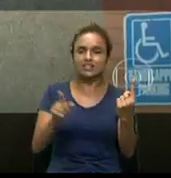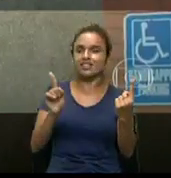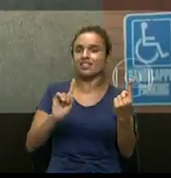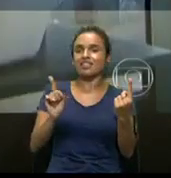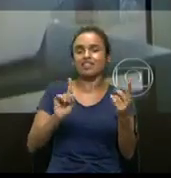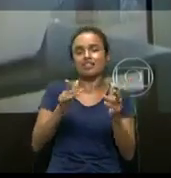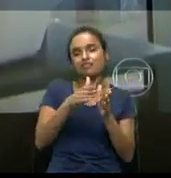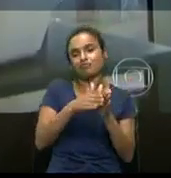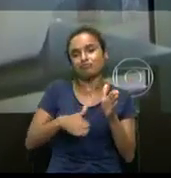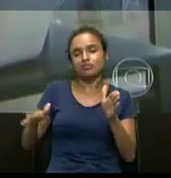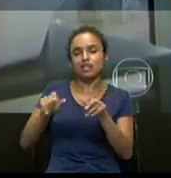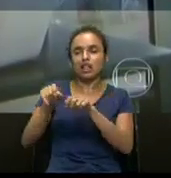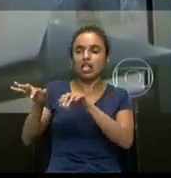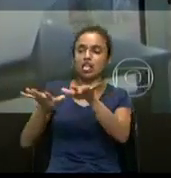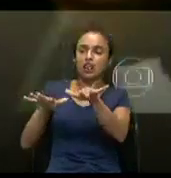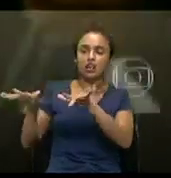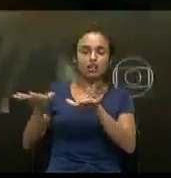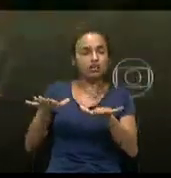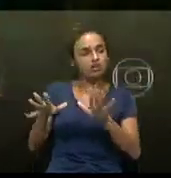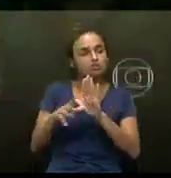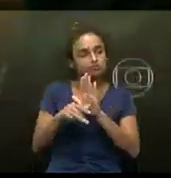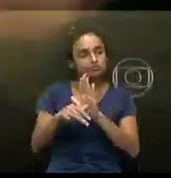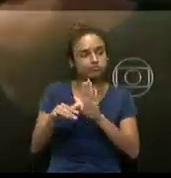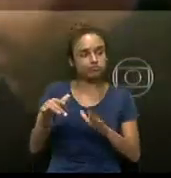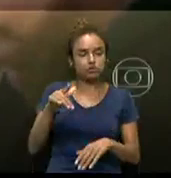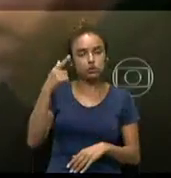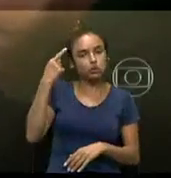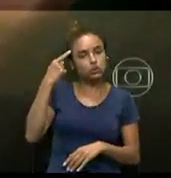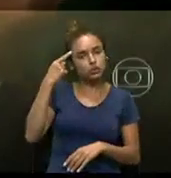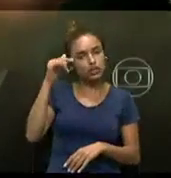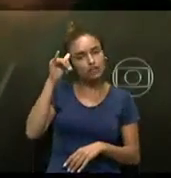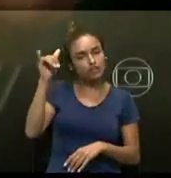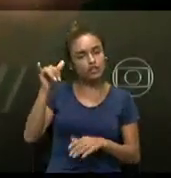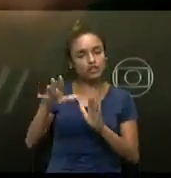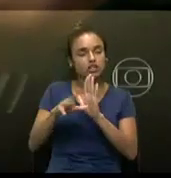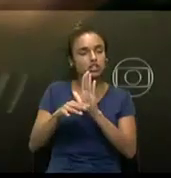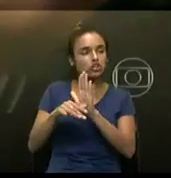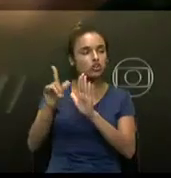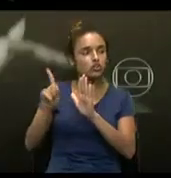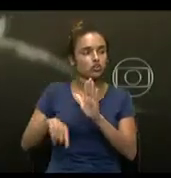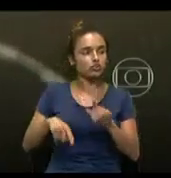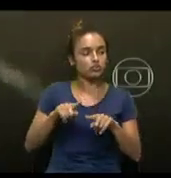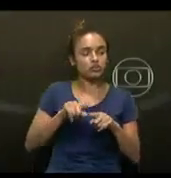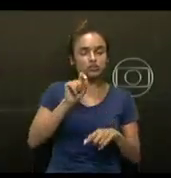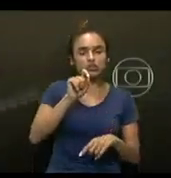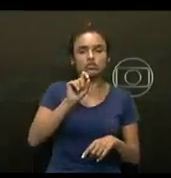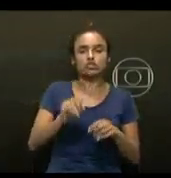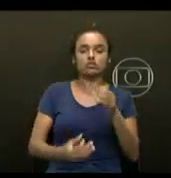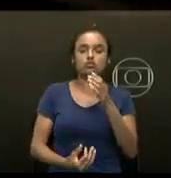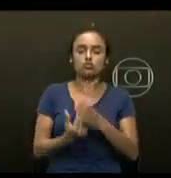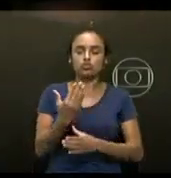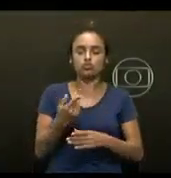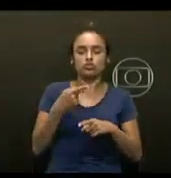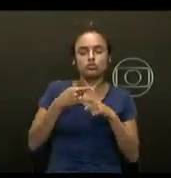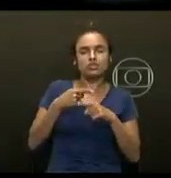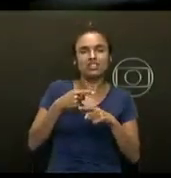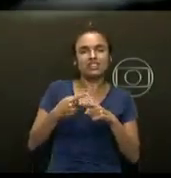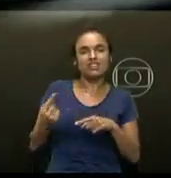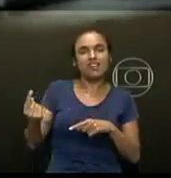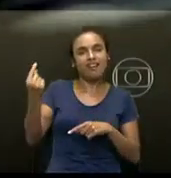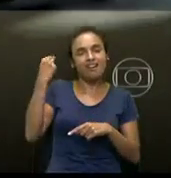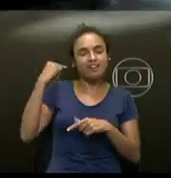usuários eram pessoas que queriam ficar bem longe do sistema financeiro tradicional. Criminosos, terroristas e